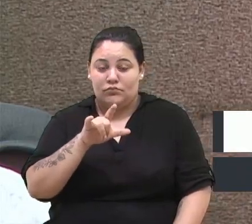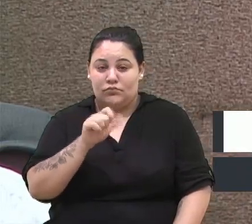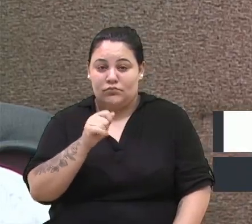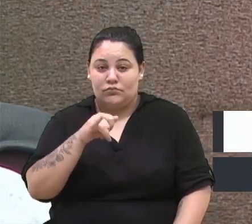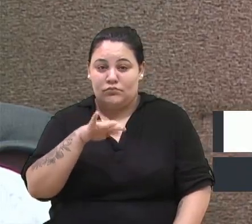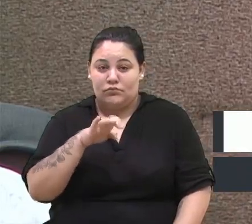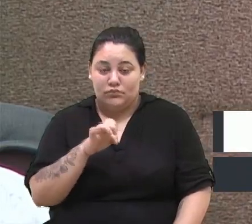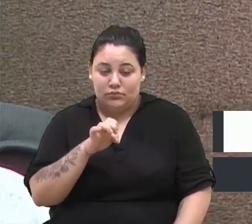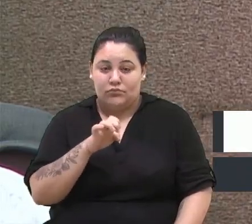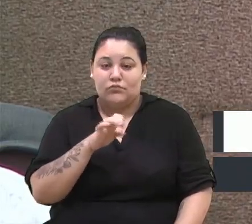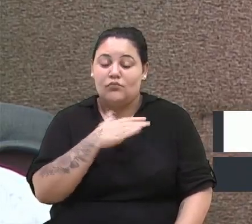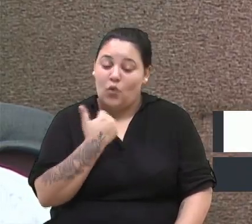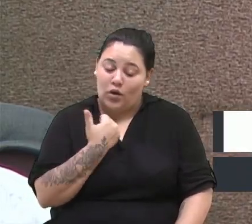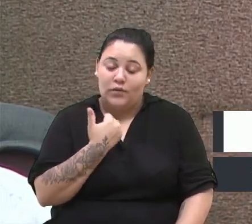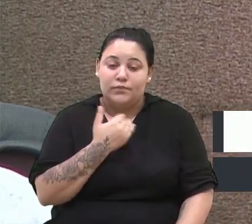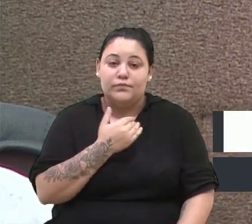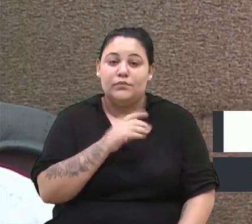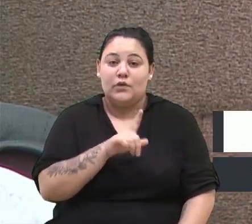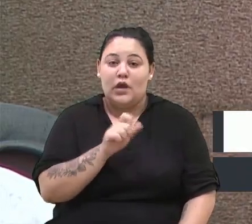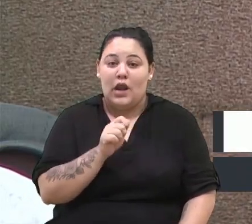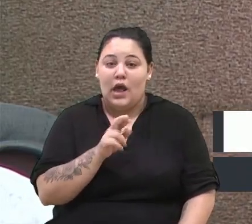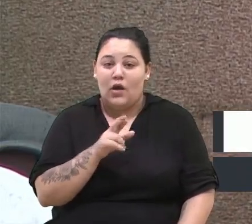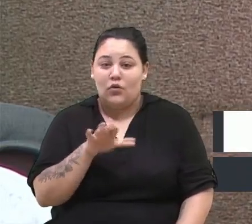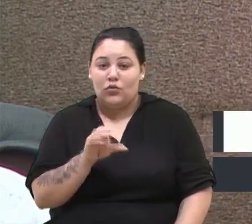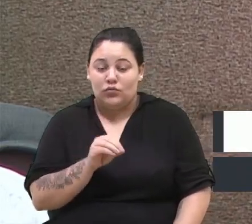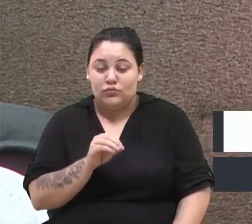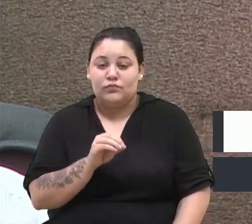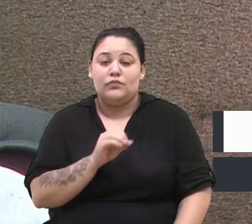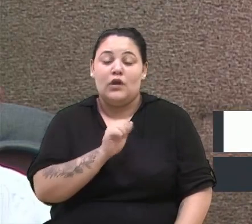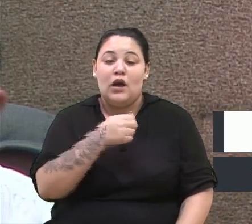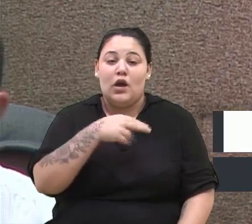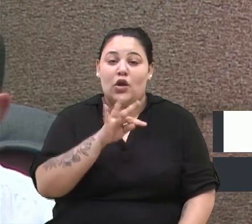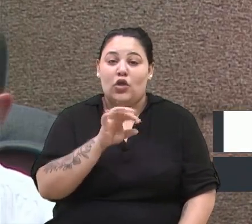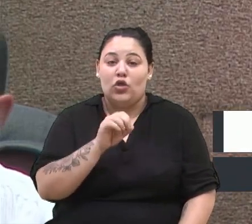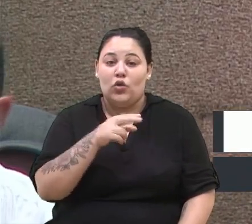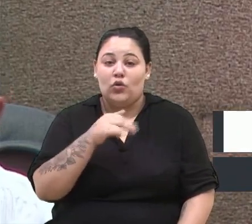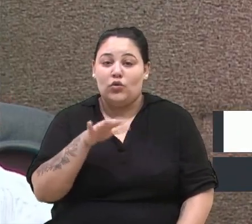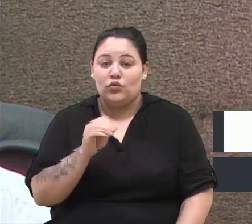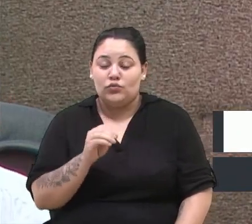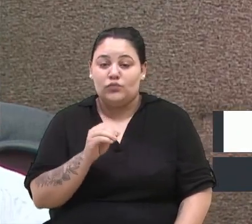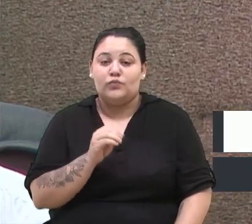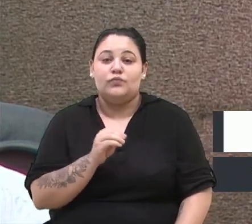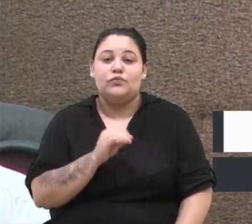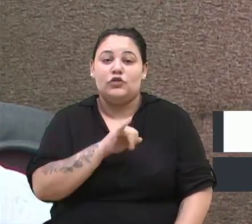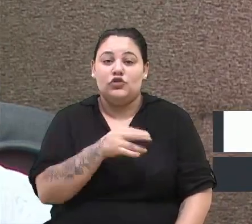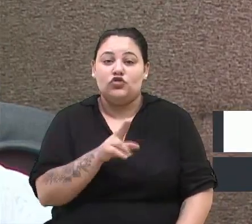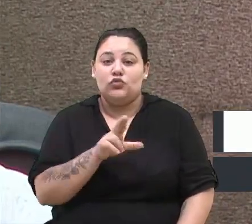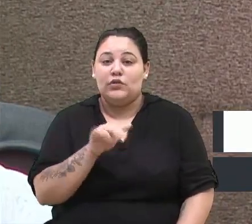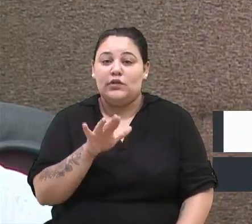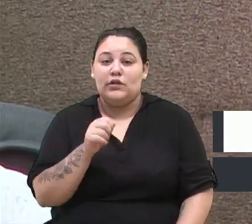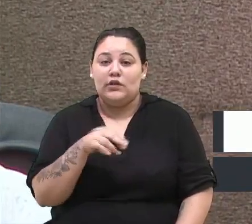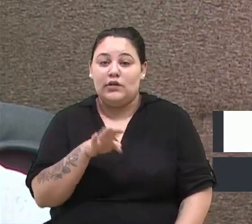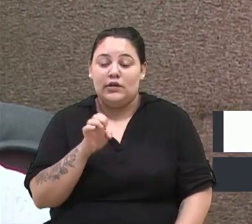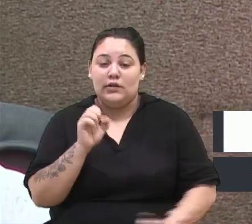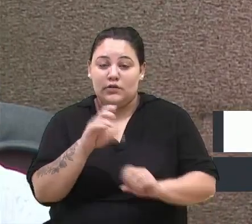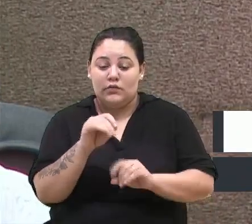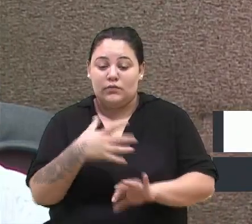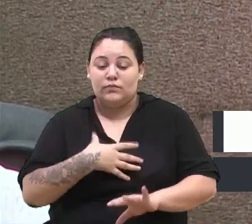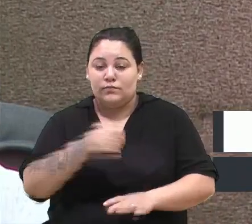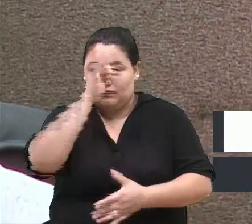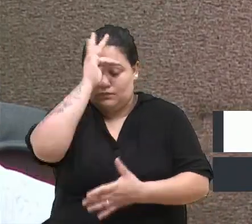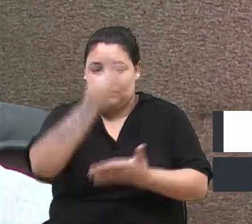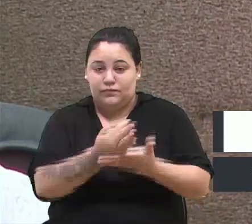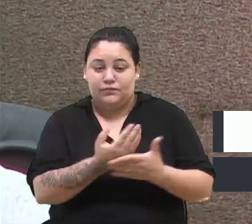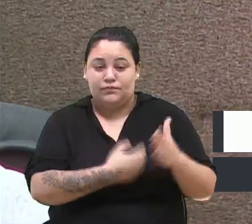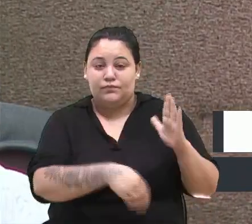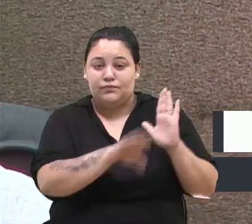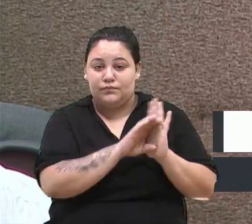Antônio e Juliane Palandre. Na sua simplicidade, José ensinou os filhos, os valores da fé cristã, a obediência,